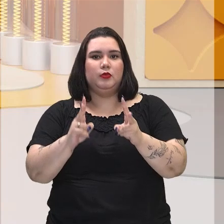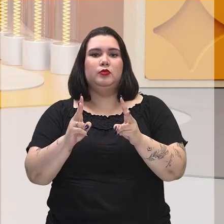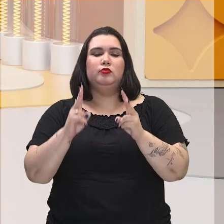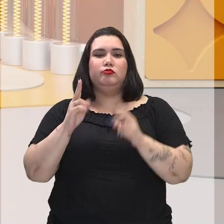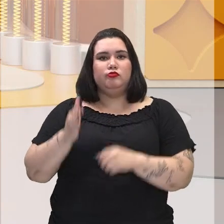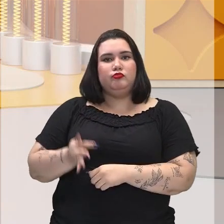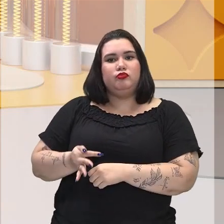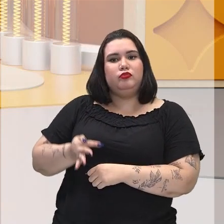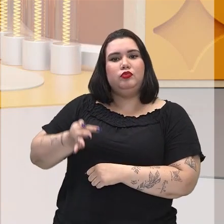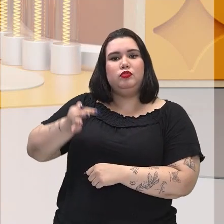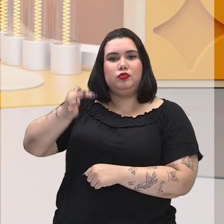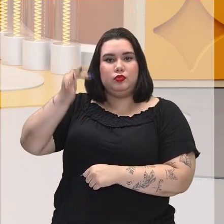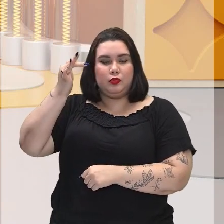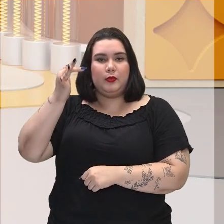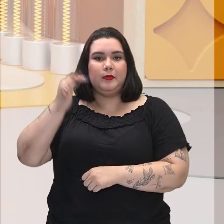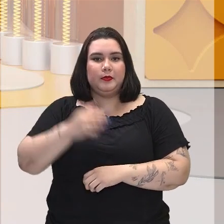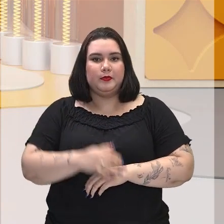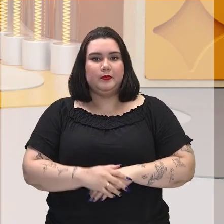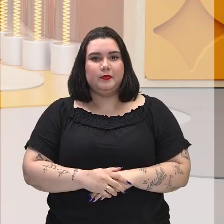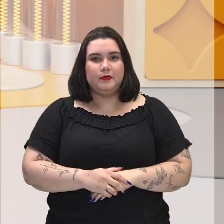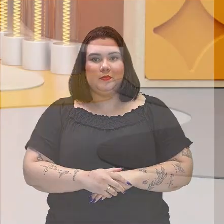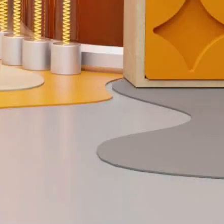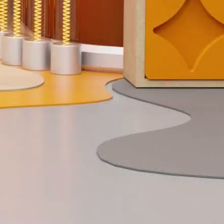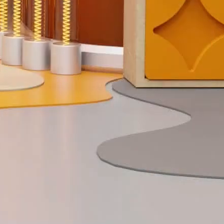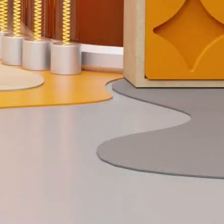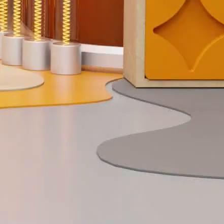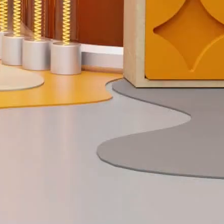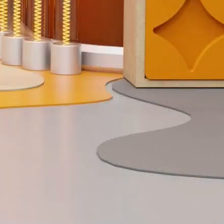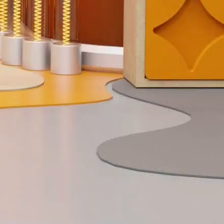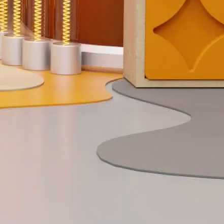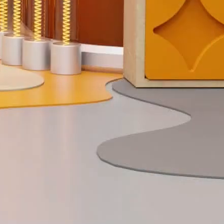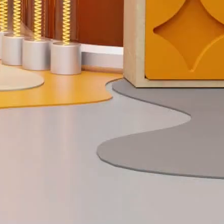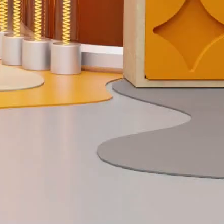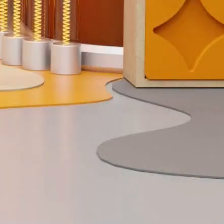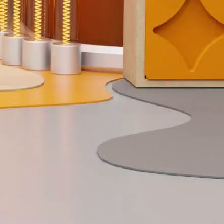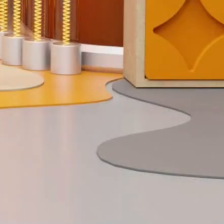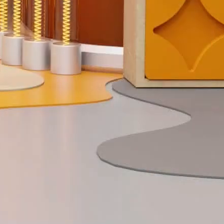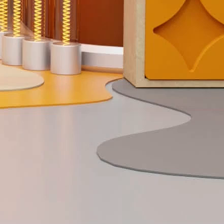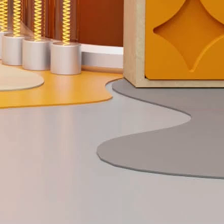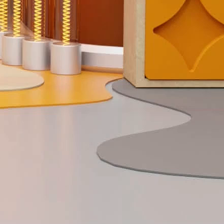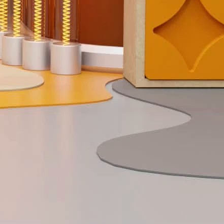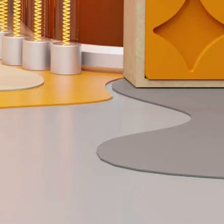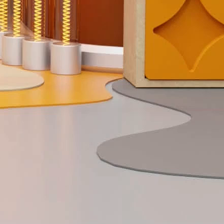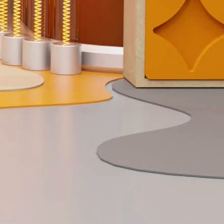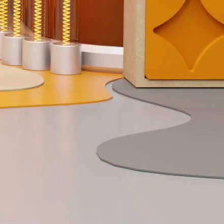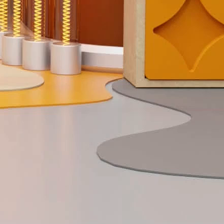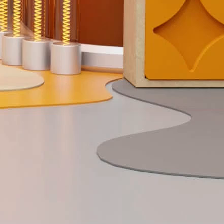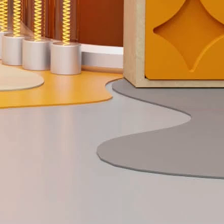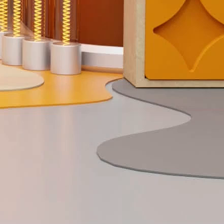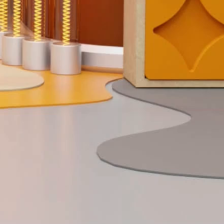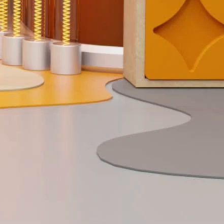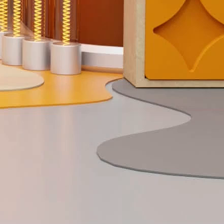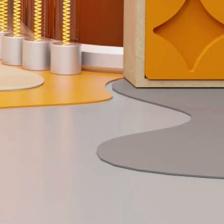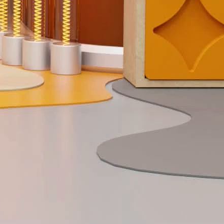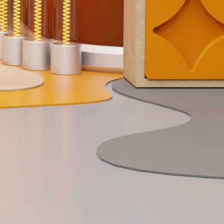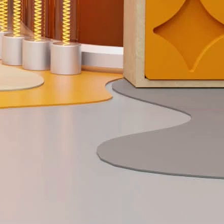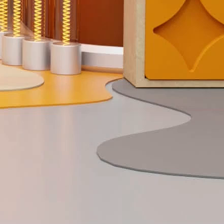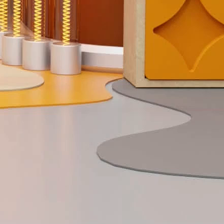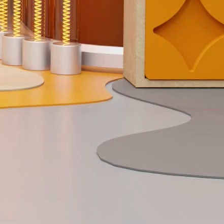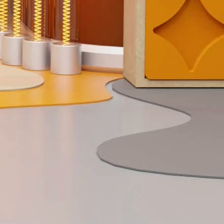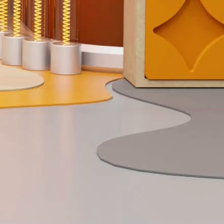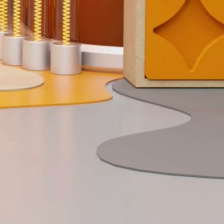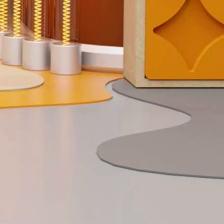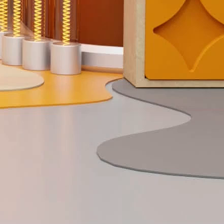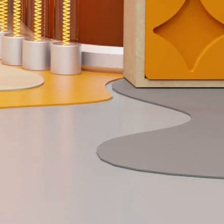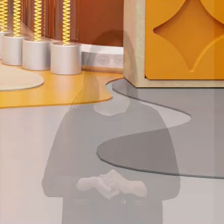crescimento. E o fundo Baobá, como eu falo, quando nós falamos em fundo, nós estamos falando de uma instituição que